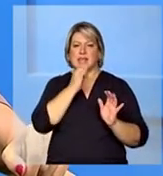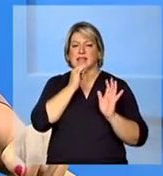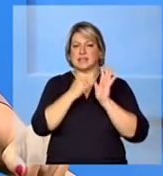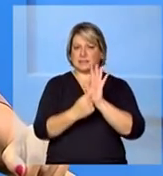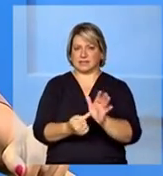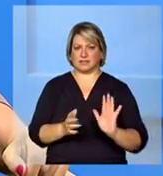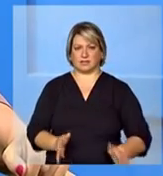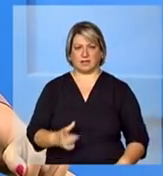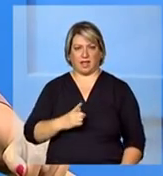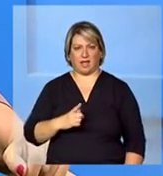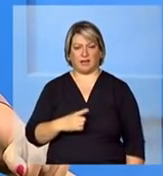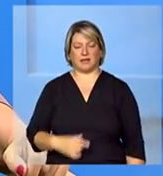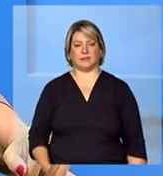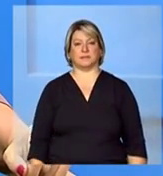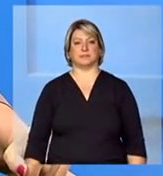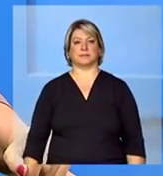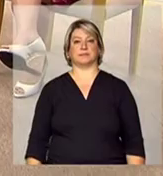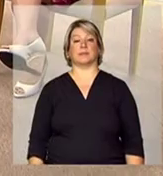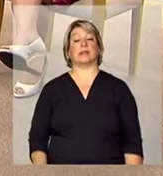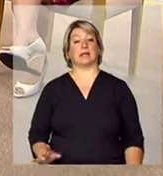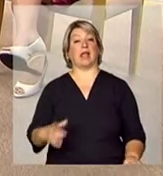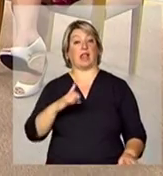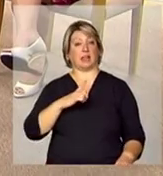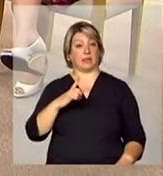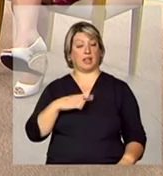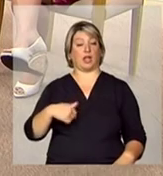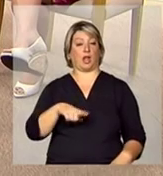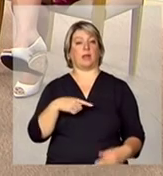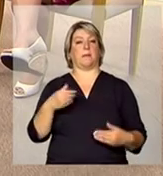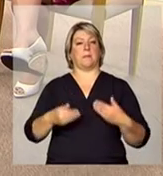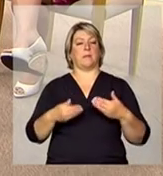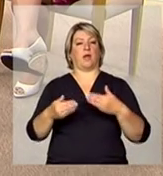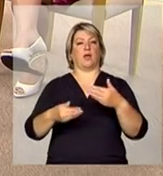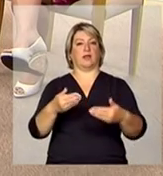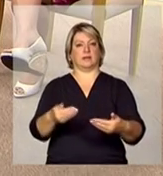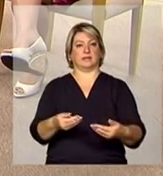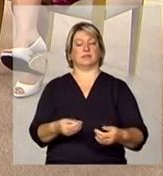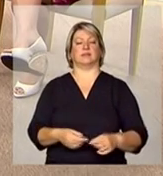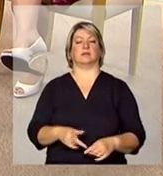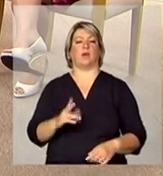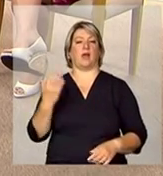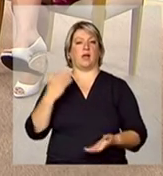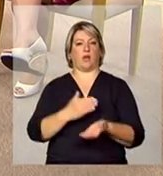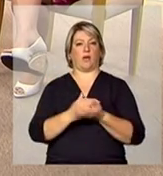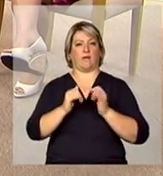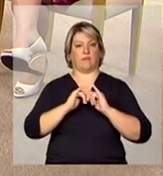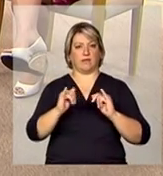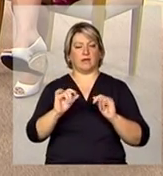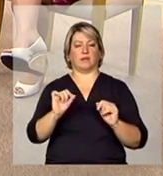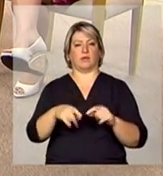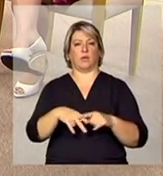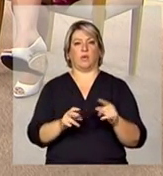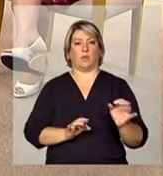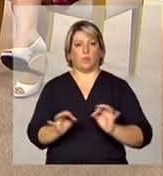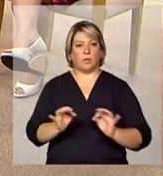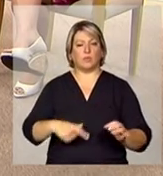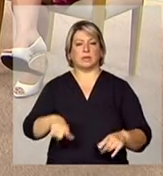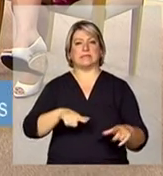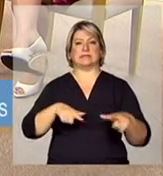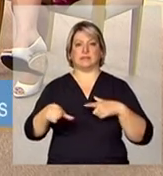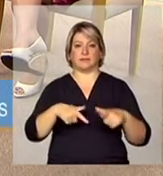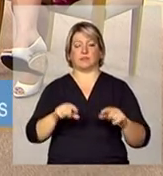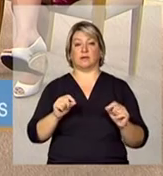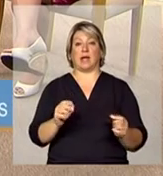a gente então nós estamos num processo como a gente vem salientando desde o início de reordenamento dos serviços né e